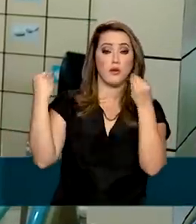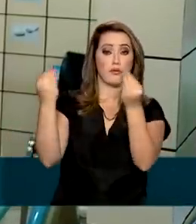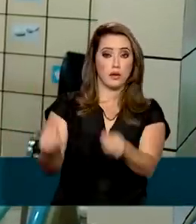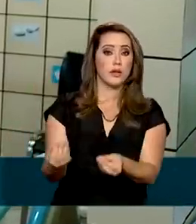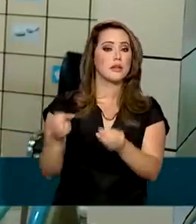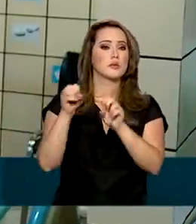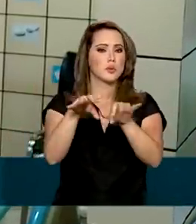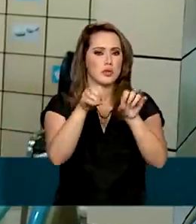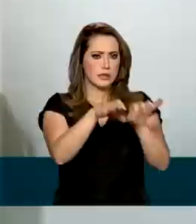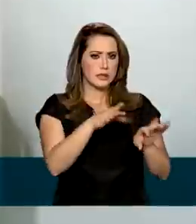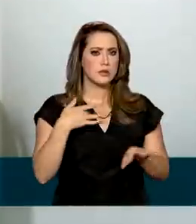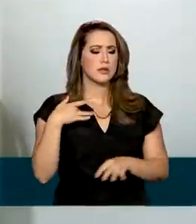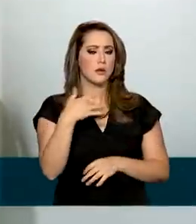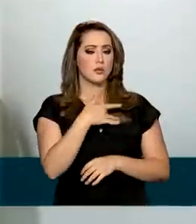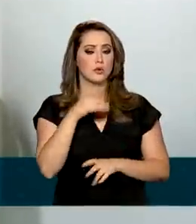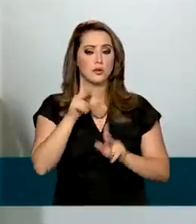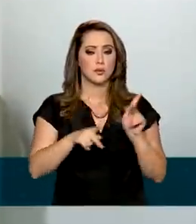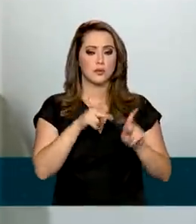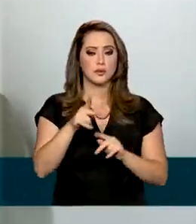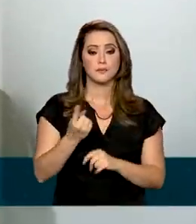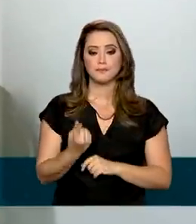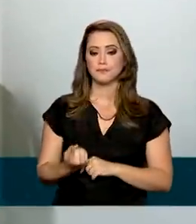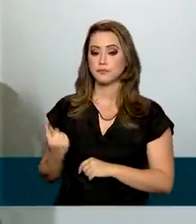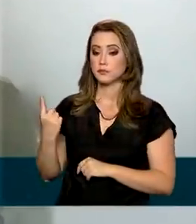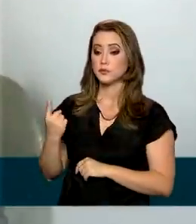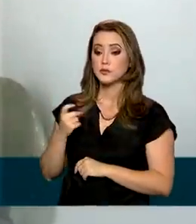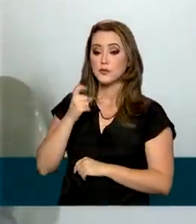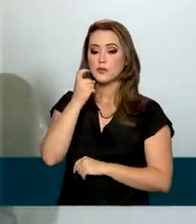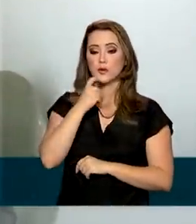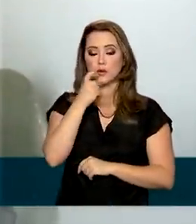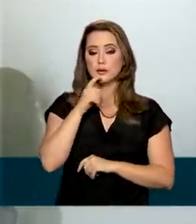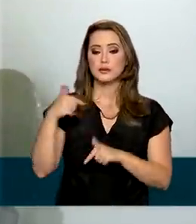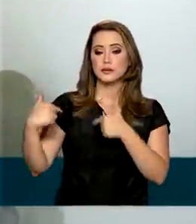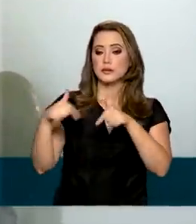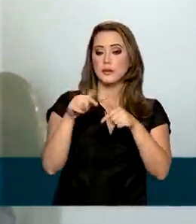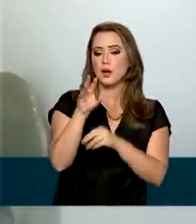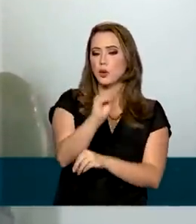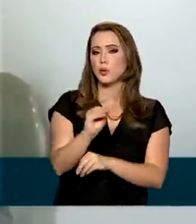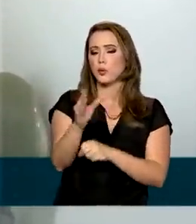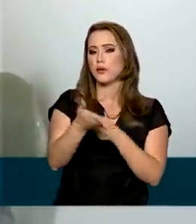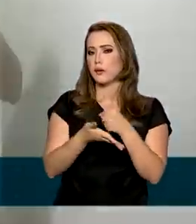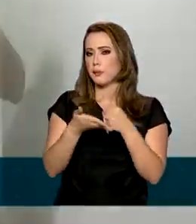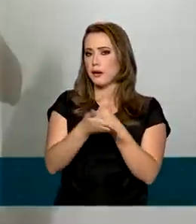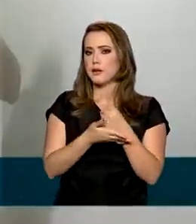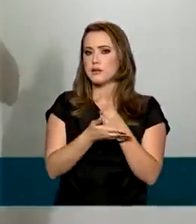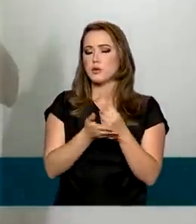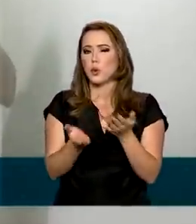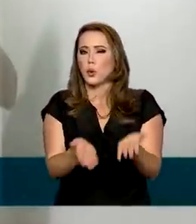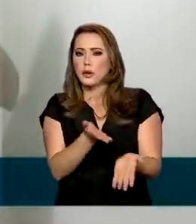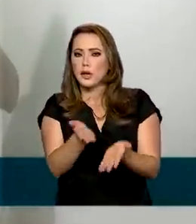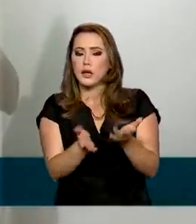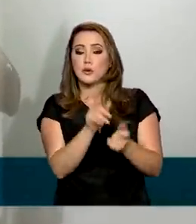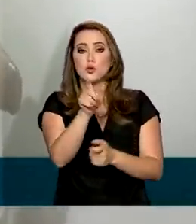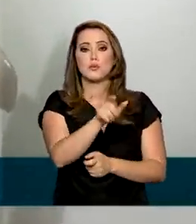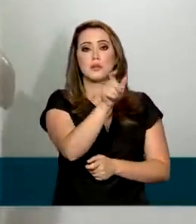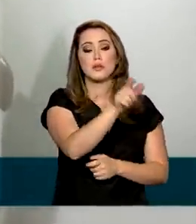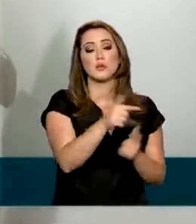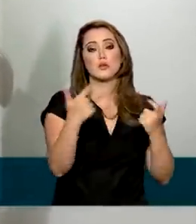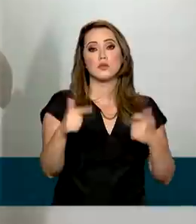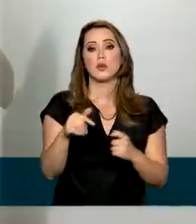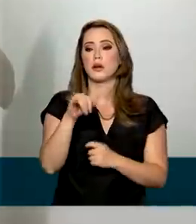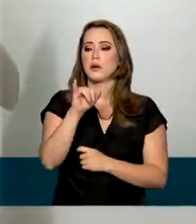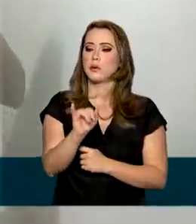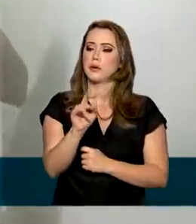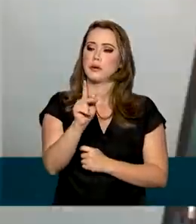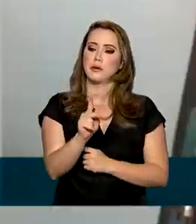saúde da população. A odontóloga Ielma Piauí trabalha na atenção básica e atende pacientes do município de Ipirá,